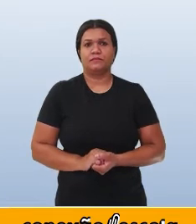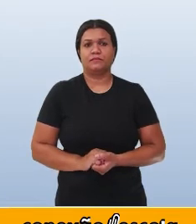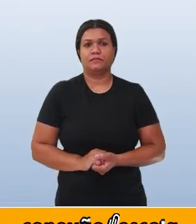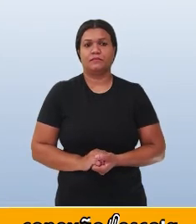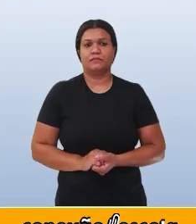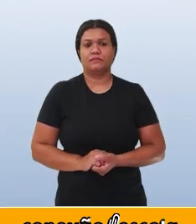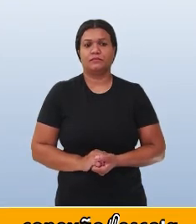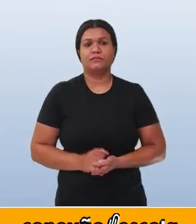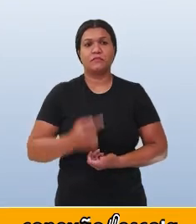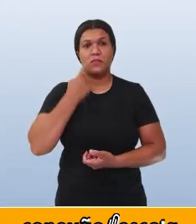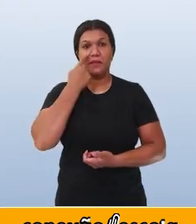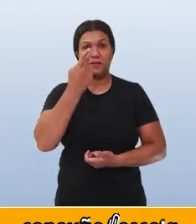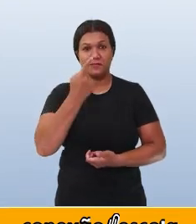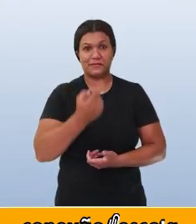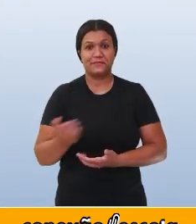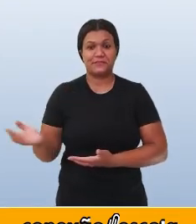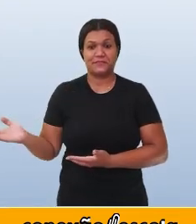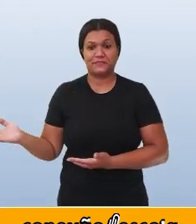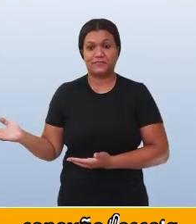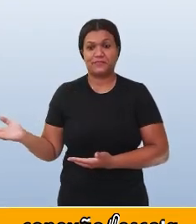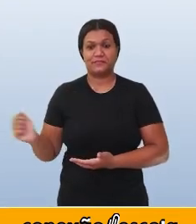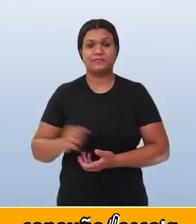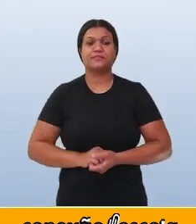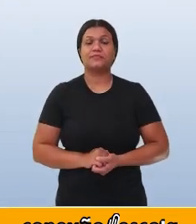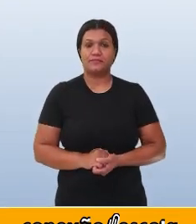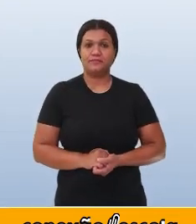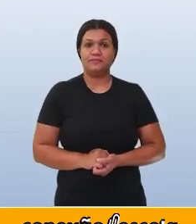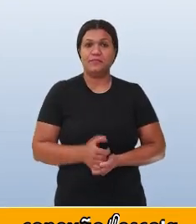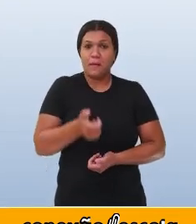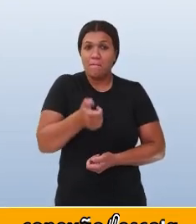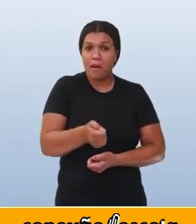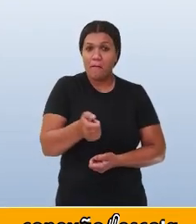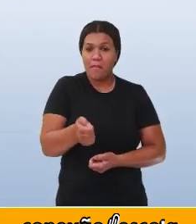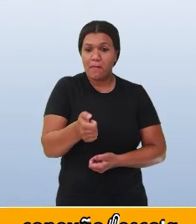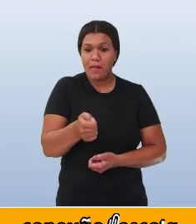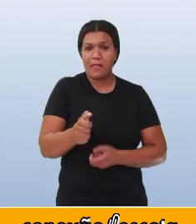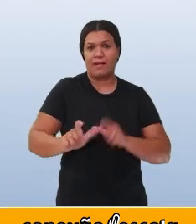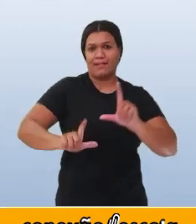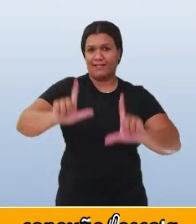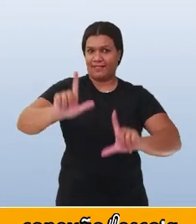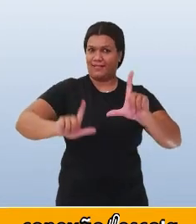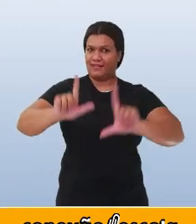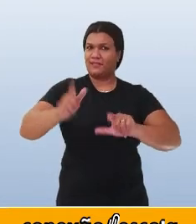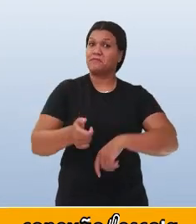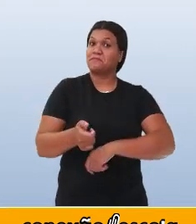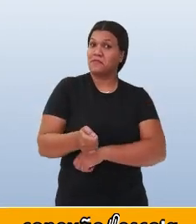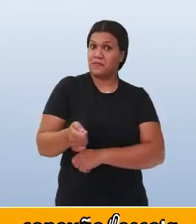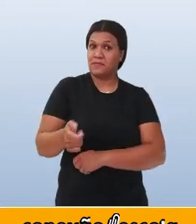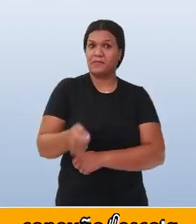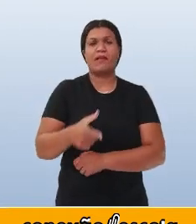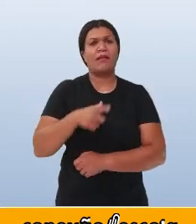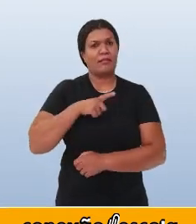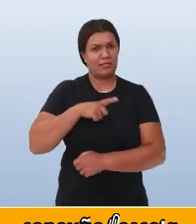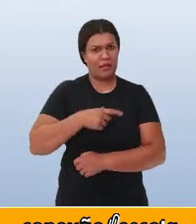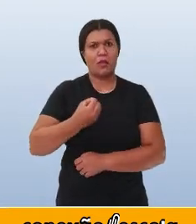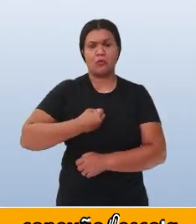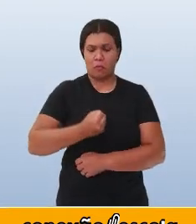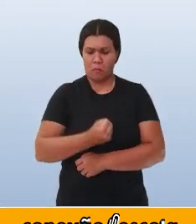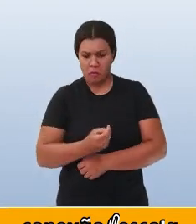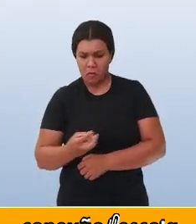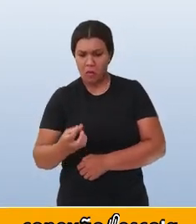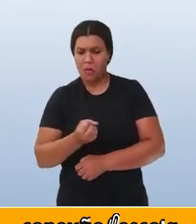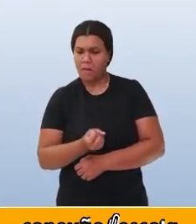Olha só, o controle remoto da nossa televisão possui muitos números.